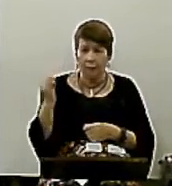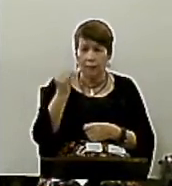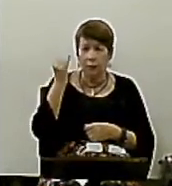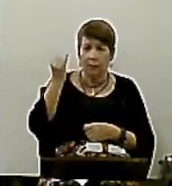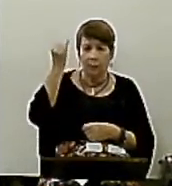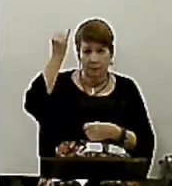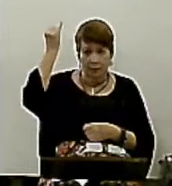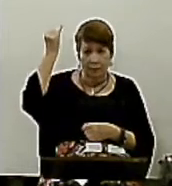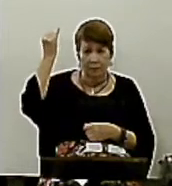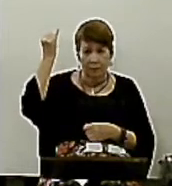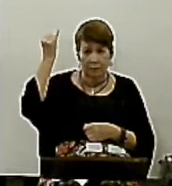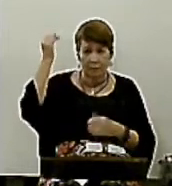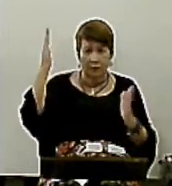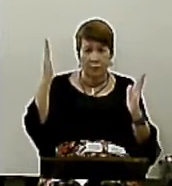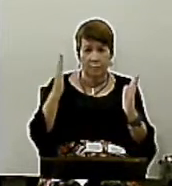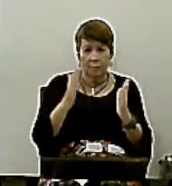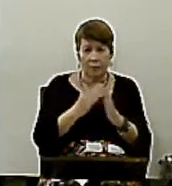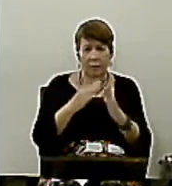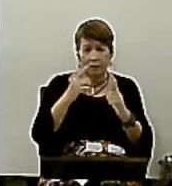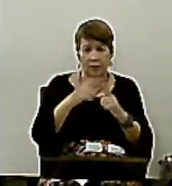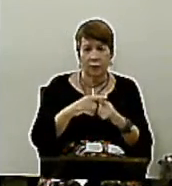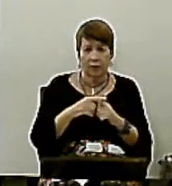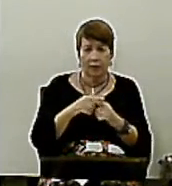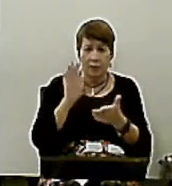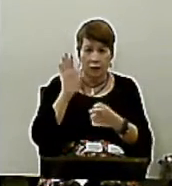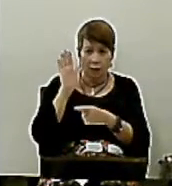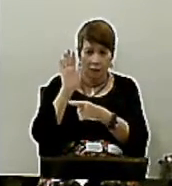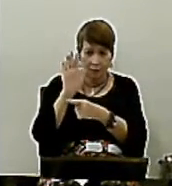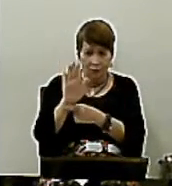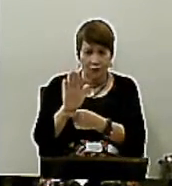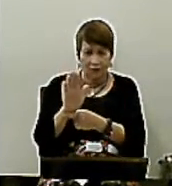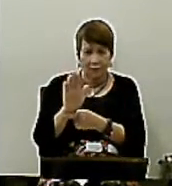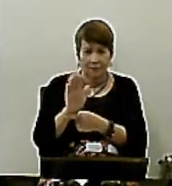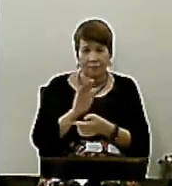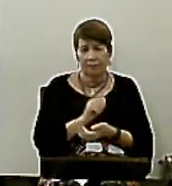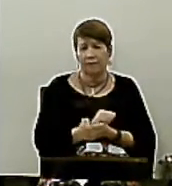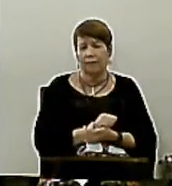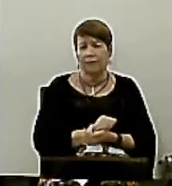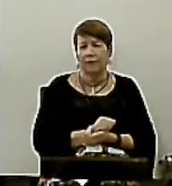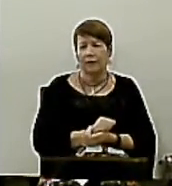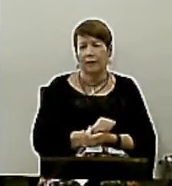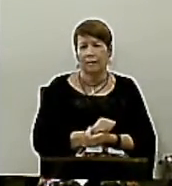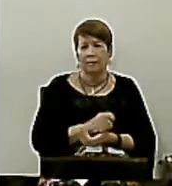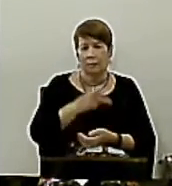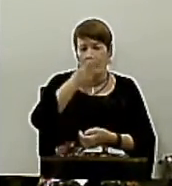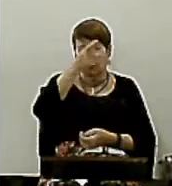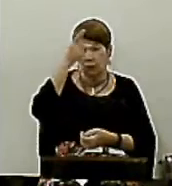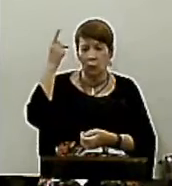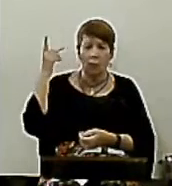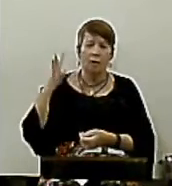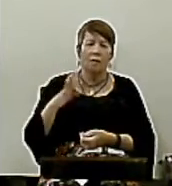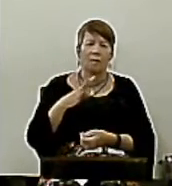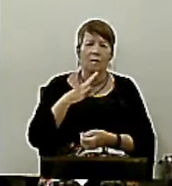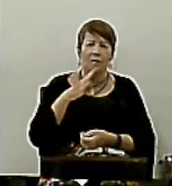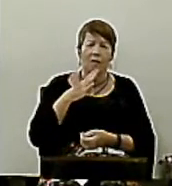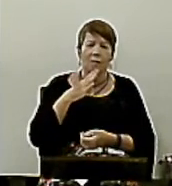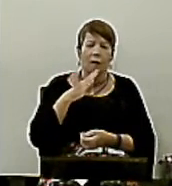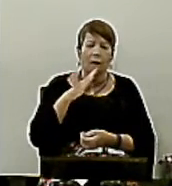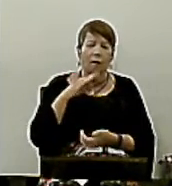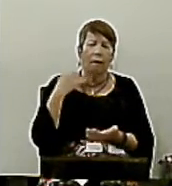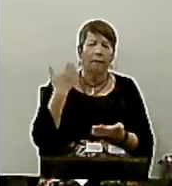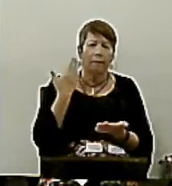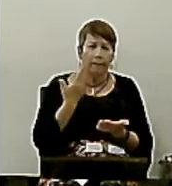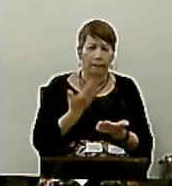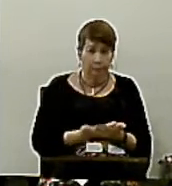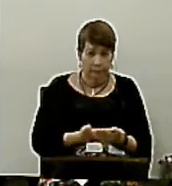é a competição É a cooperação Uma das pessoas Cristãs Que eu mais Admiro Nesta vida É